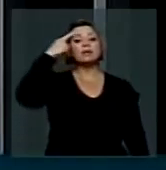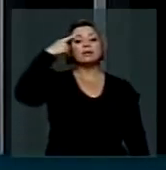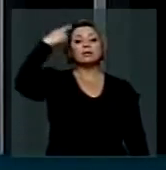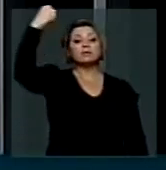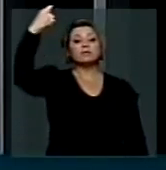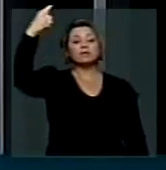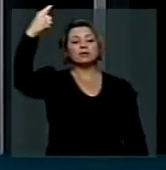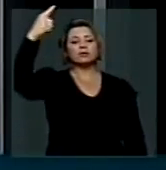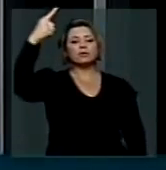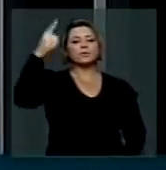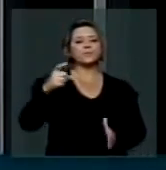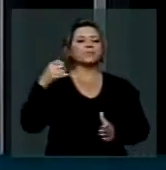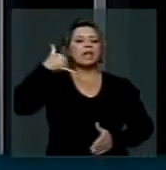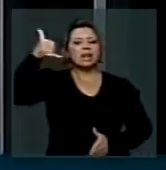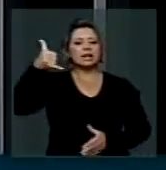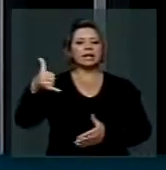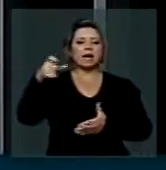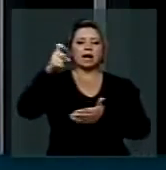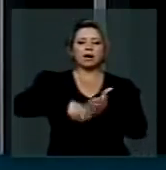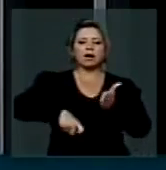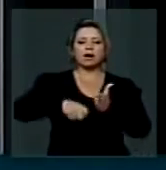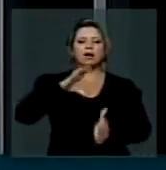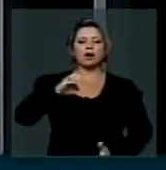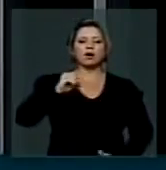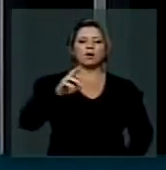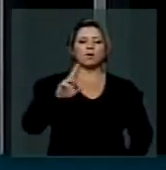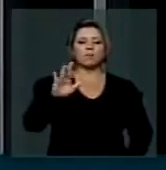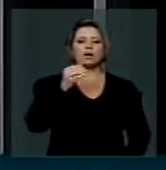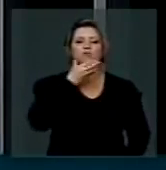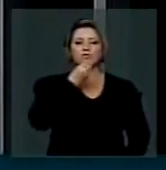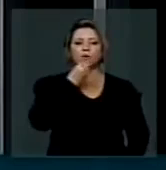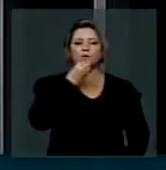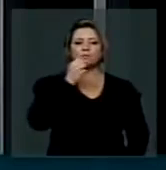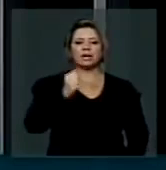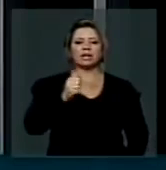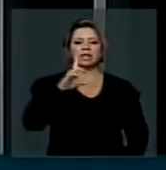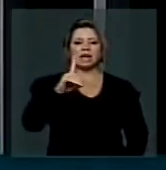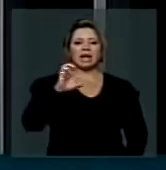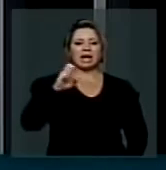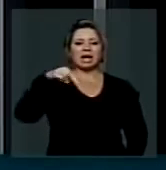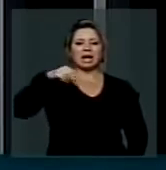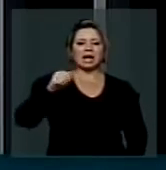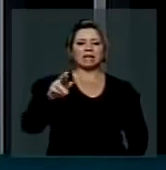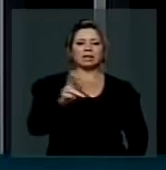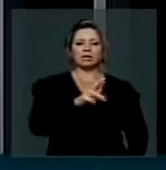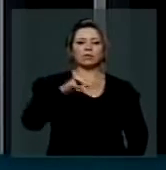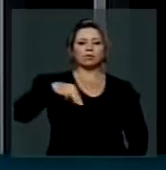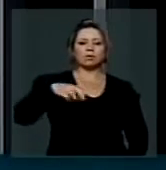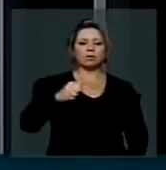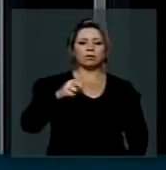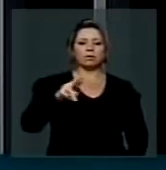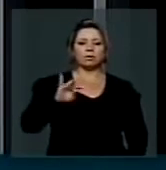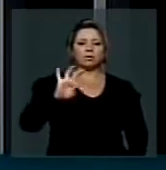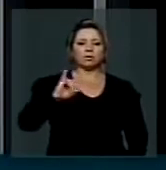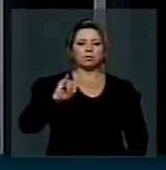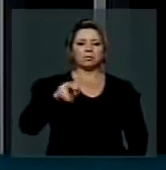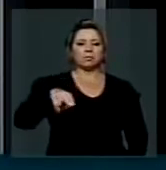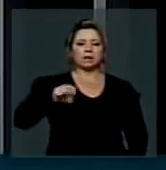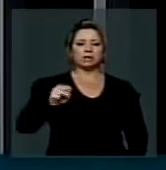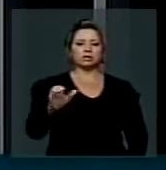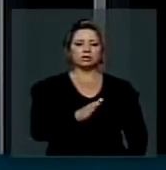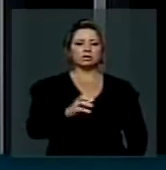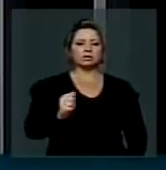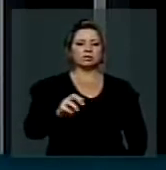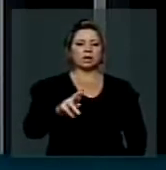chamada a cobrar foi o engenheiro Adenor Martins de Araújo, hoje com 72